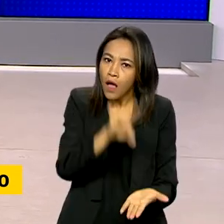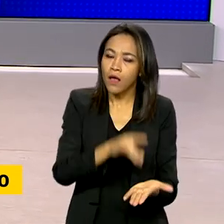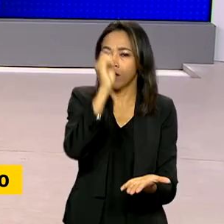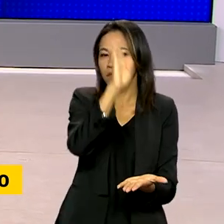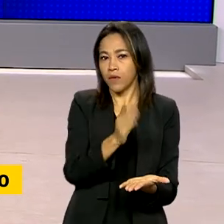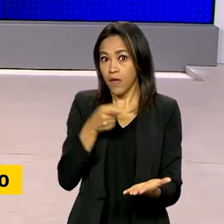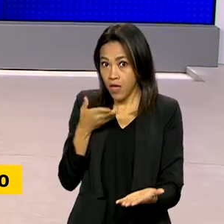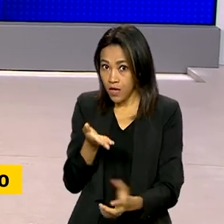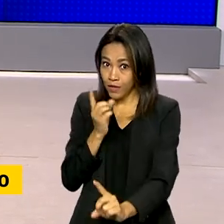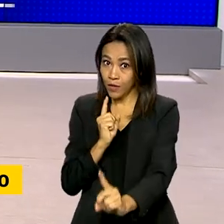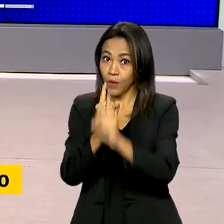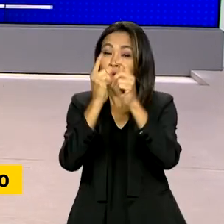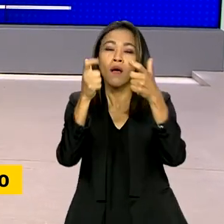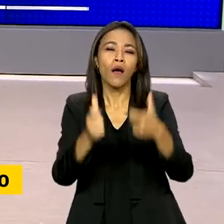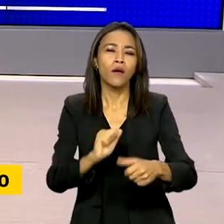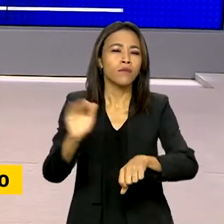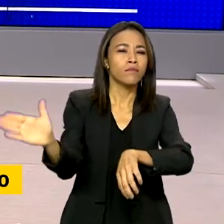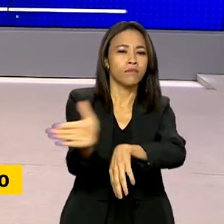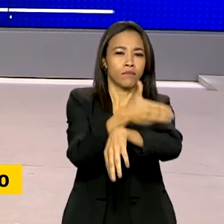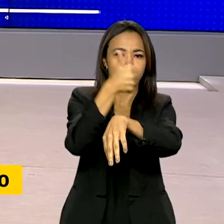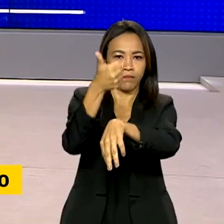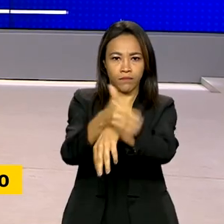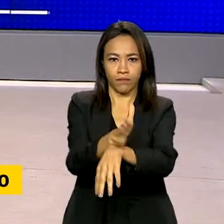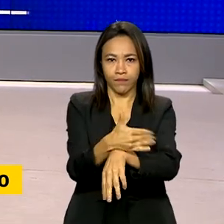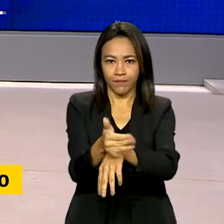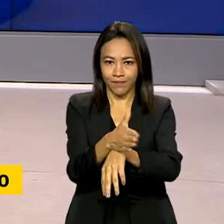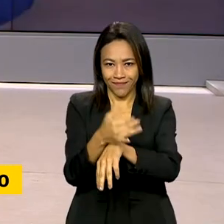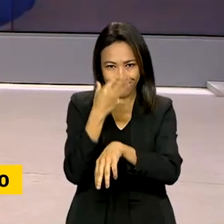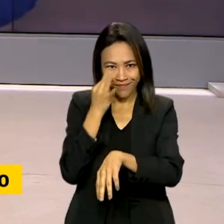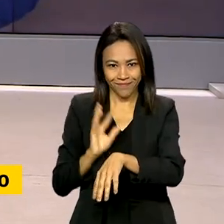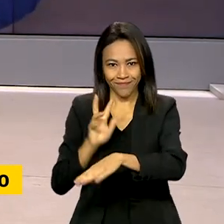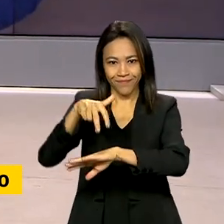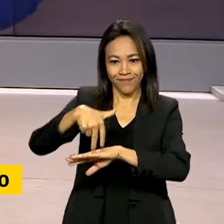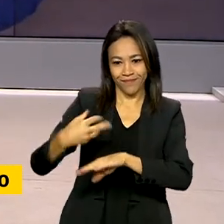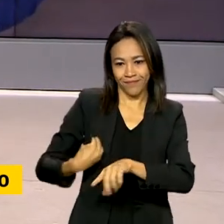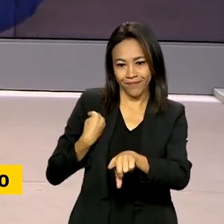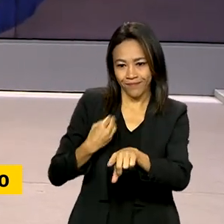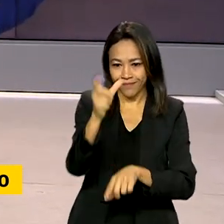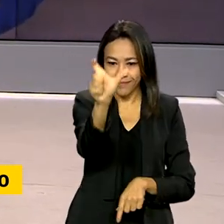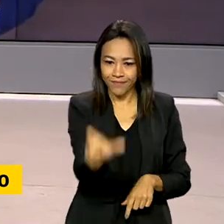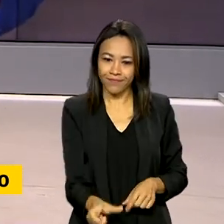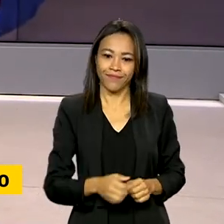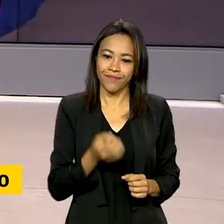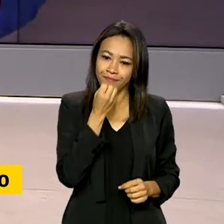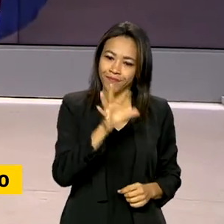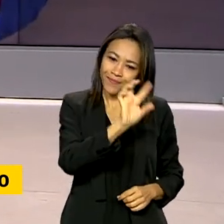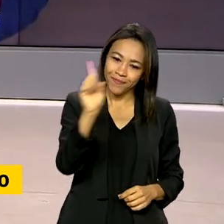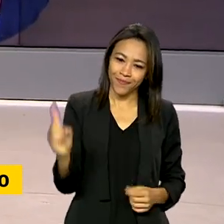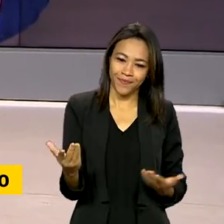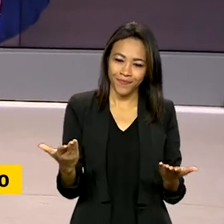encontro será no Itamaraty e quem está lá é o repórter Glauco de Queiroz. Bom dia, Glauco!